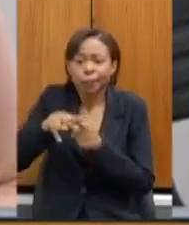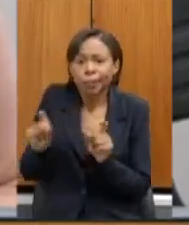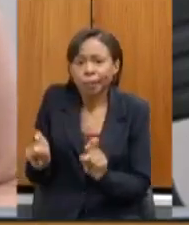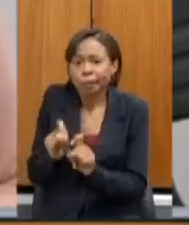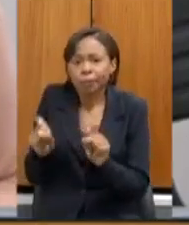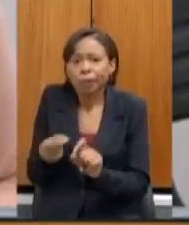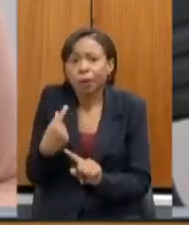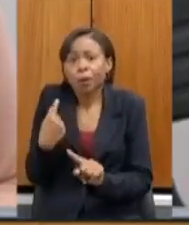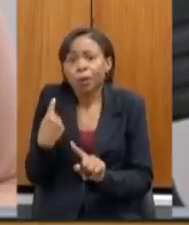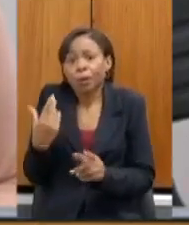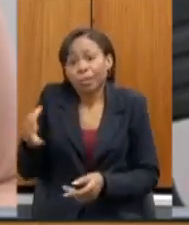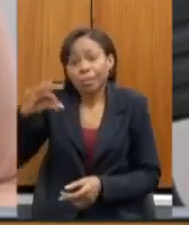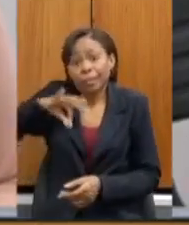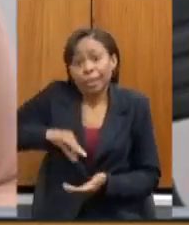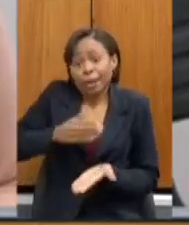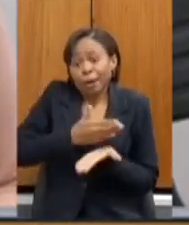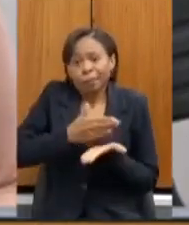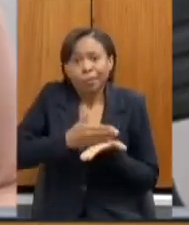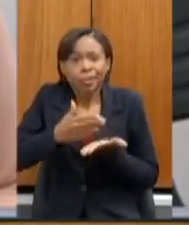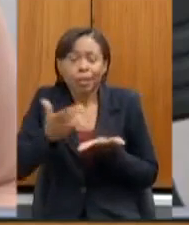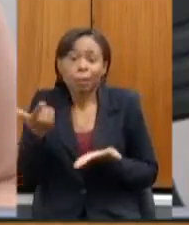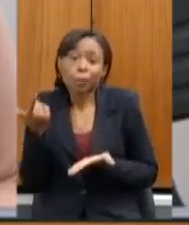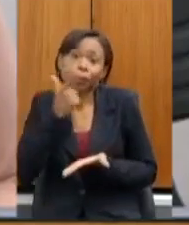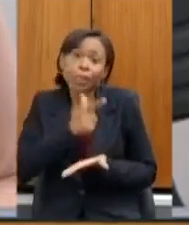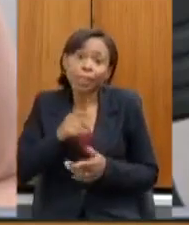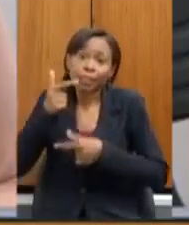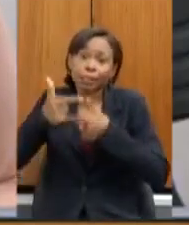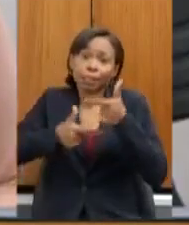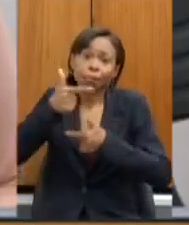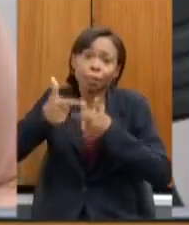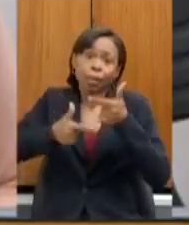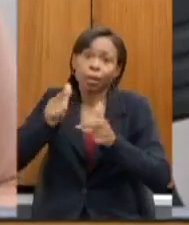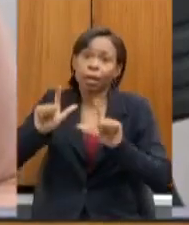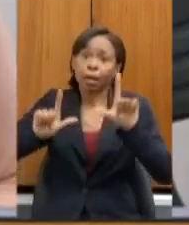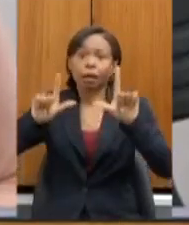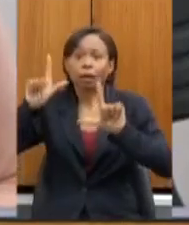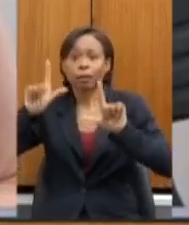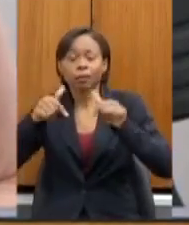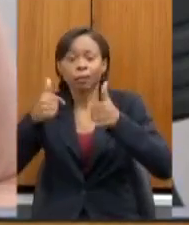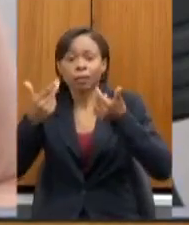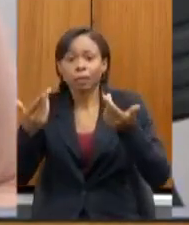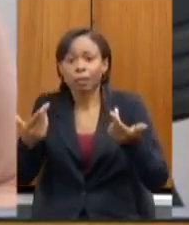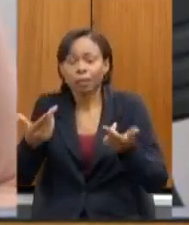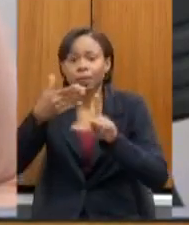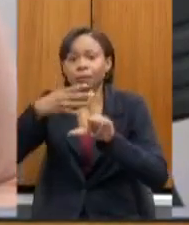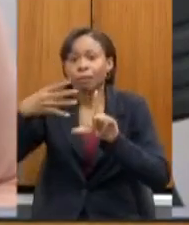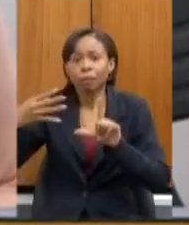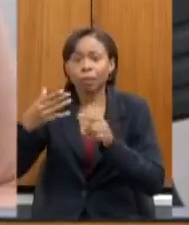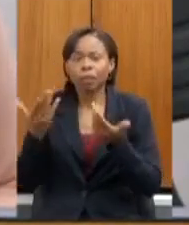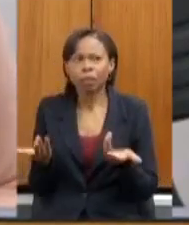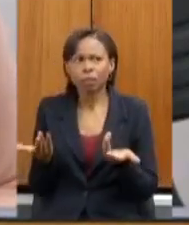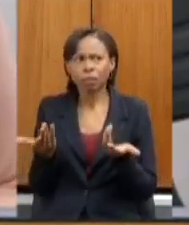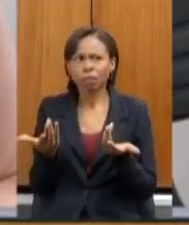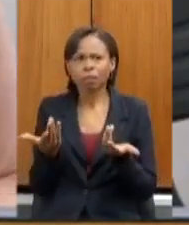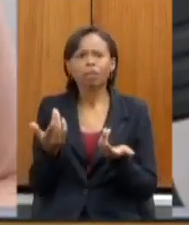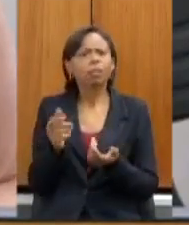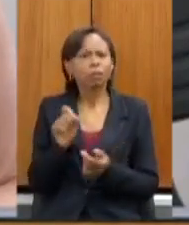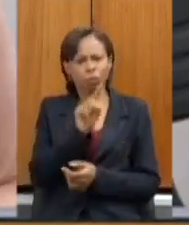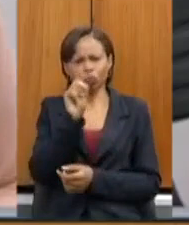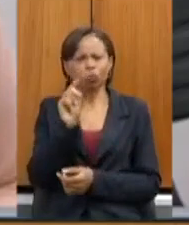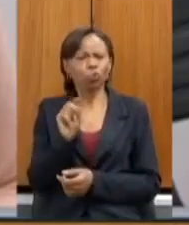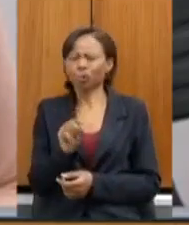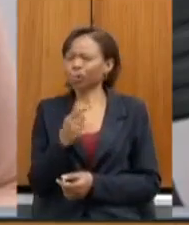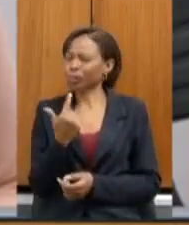parcelados para darem conta do trabalho remoto então eu nunca tenho dúvida de quaisquer indicadores são sempre resultado dos